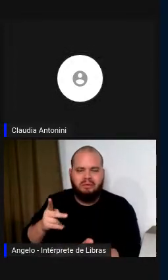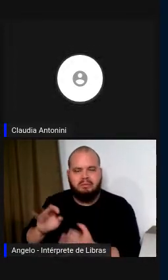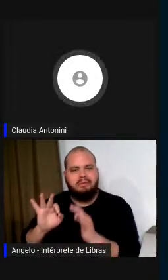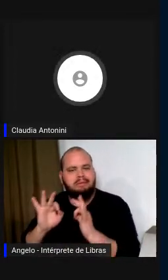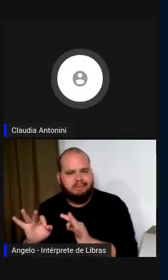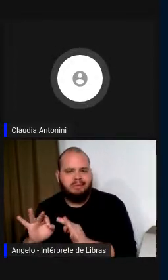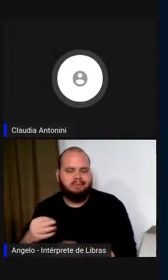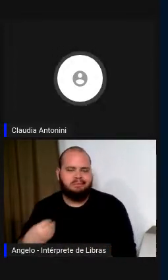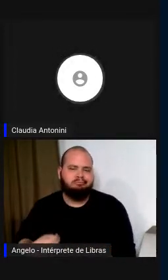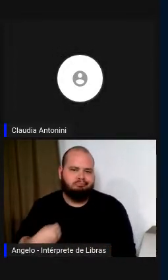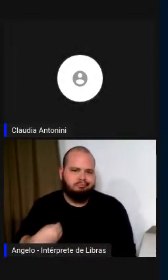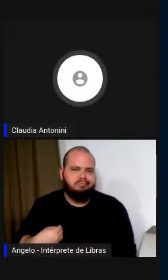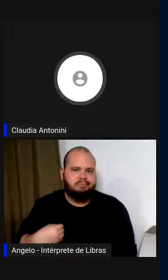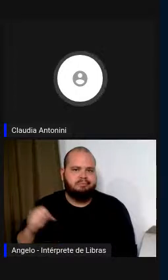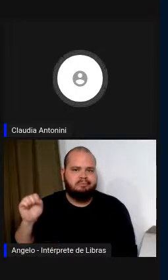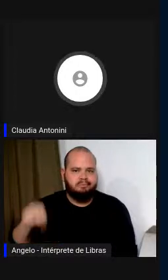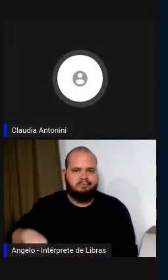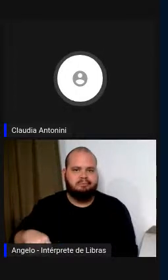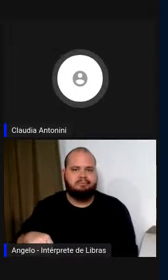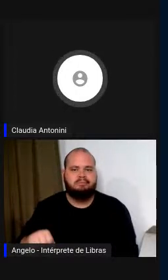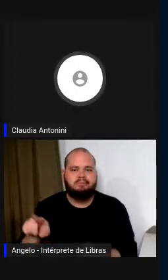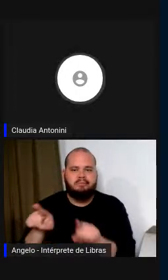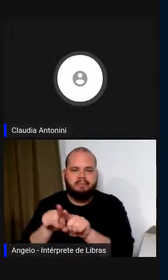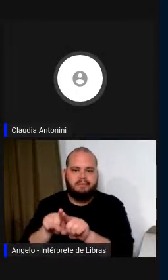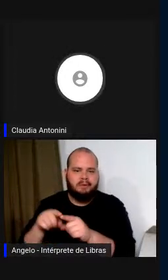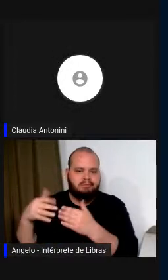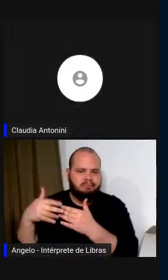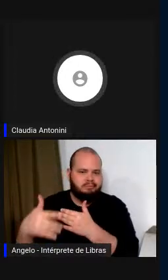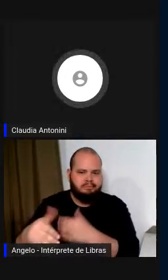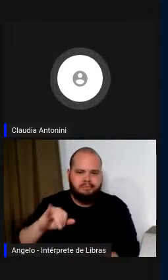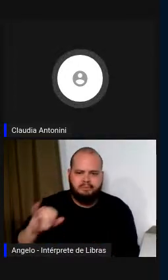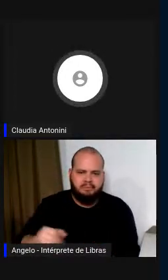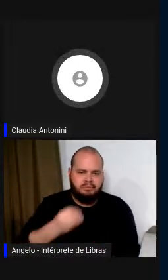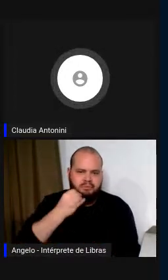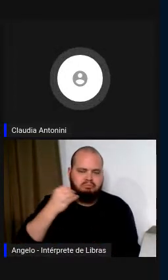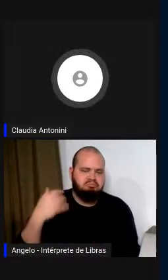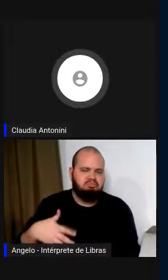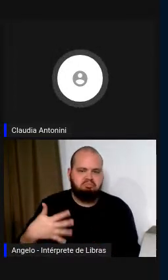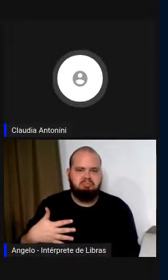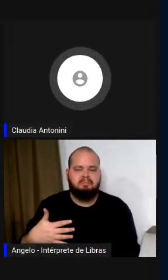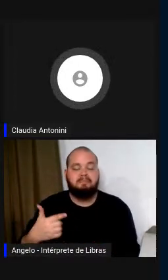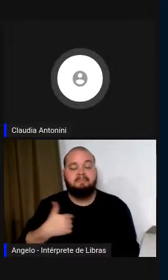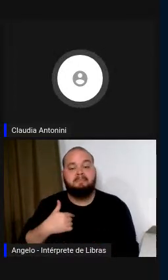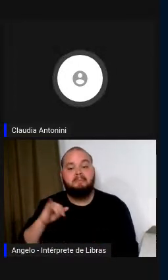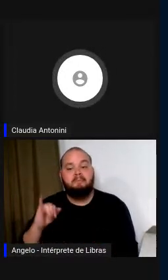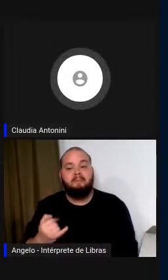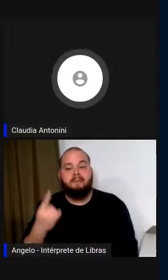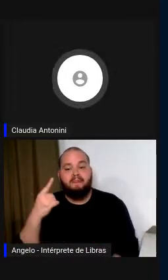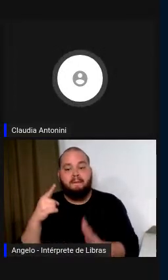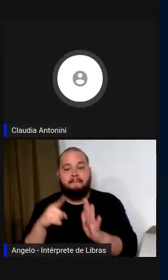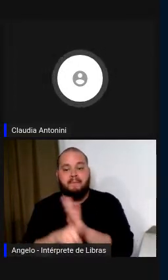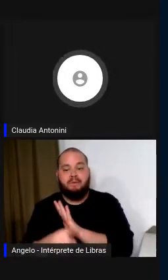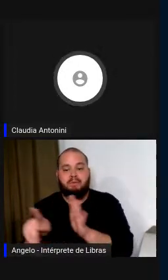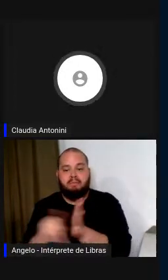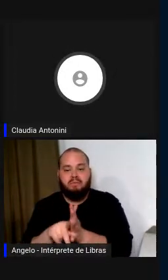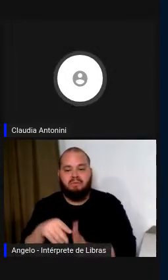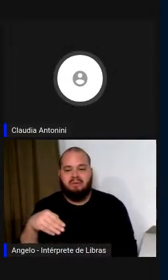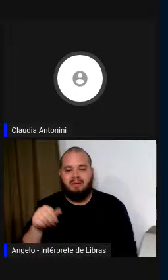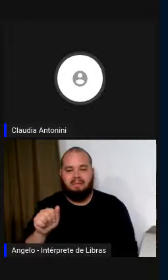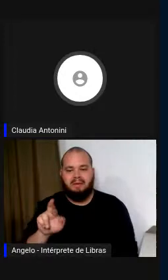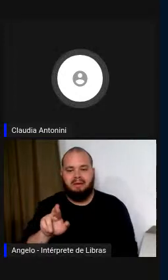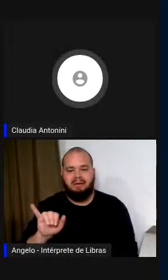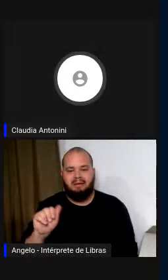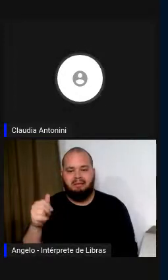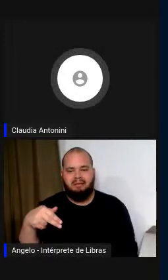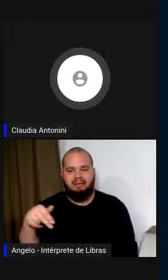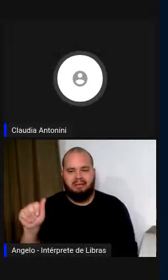e existirão tantíssimas oportunidades. E faço uma pergunta que surge da Mariana e pergunta como